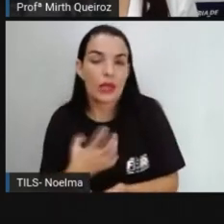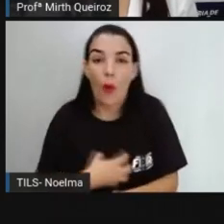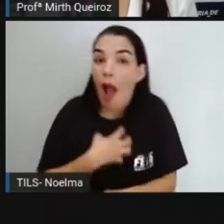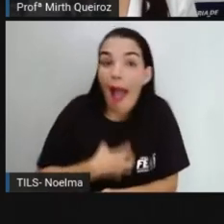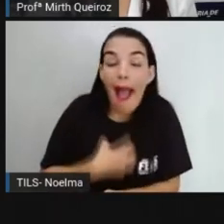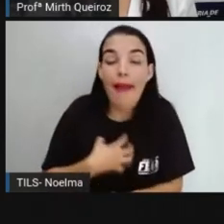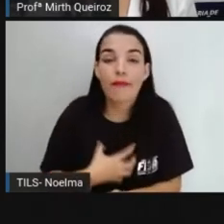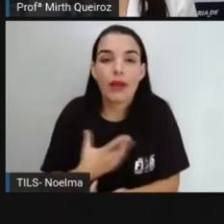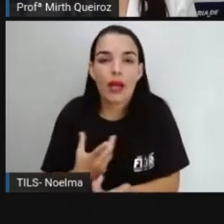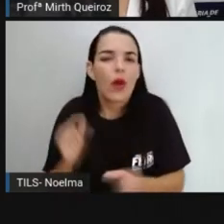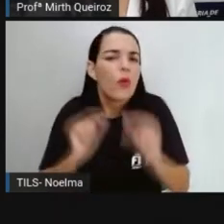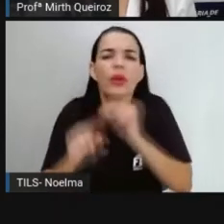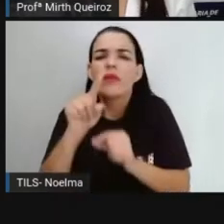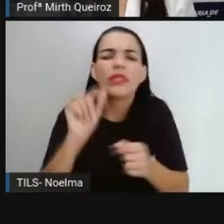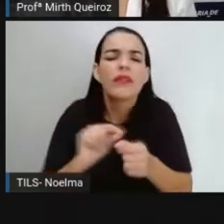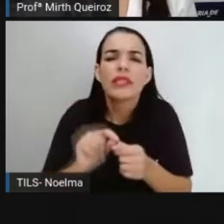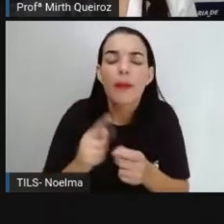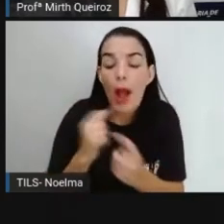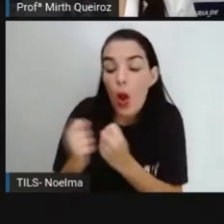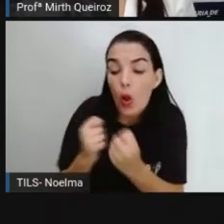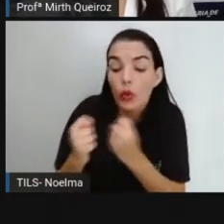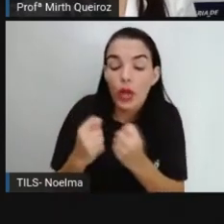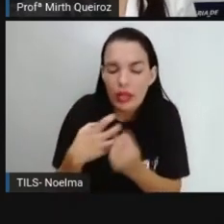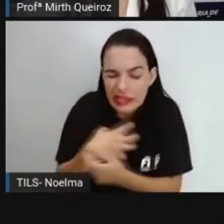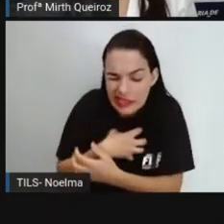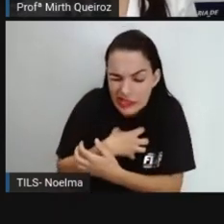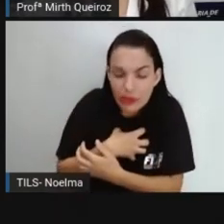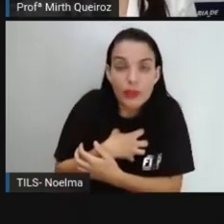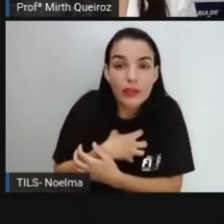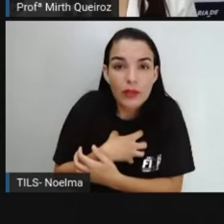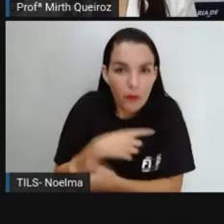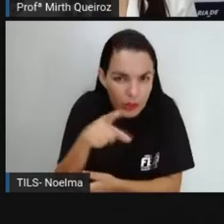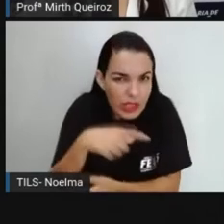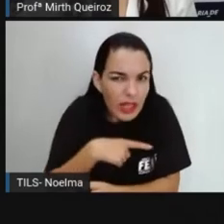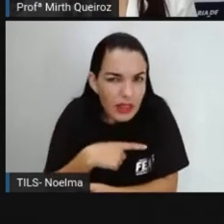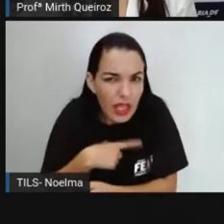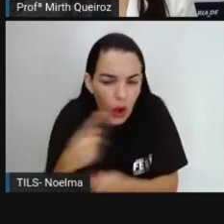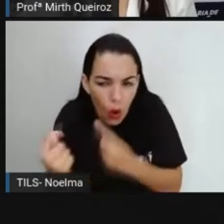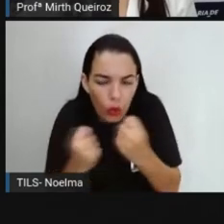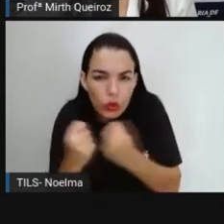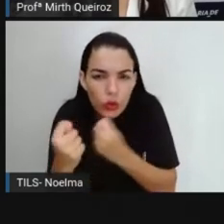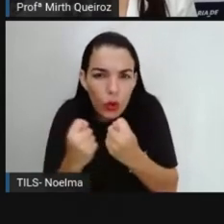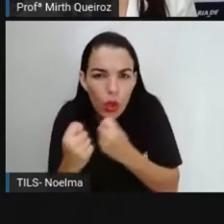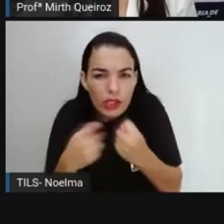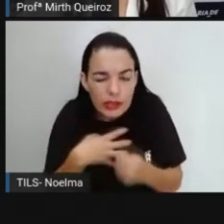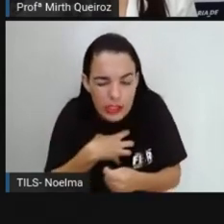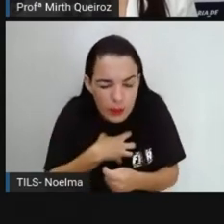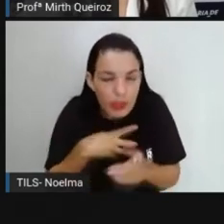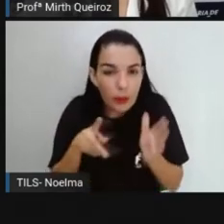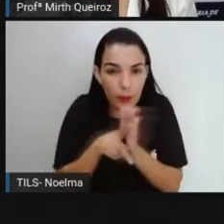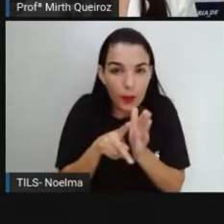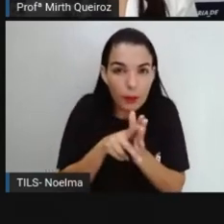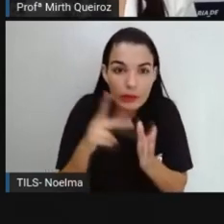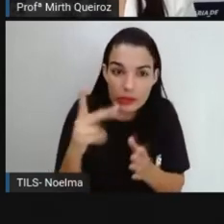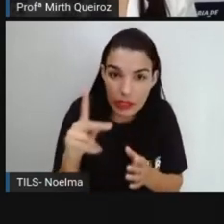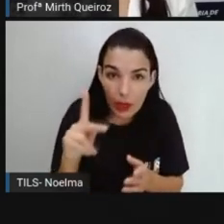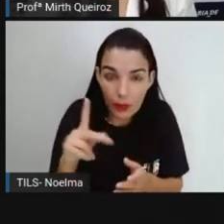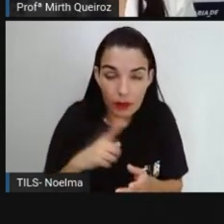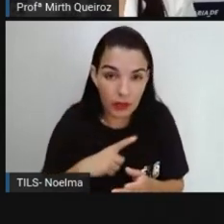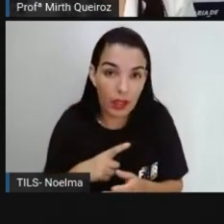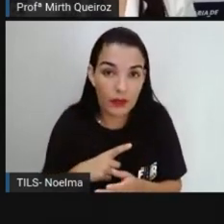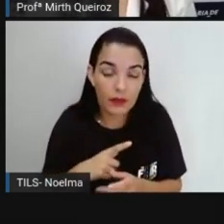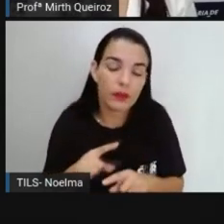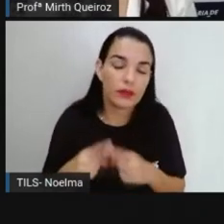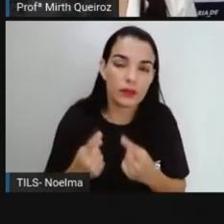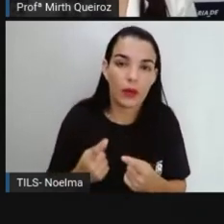fazia para controlar esses sentimentos? Será se você tem controle sobre os seus próprios sentimentos, né E aí, no início, a